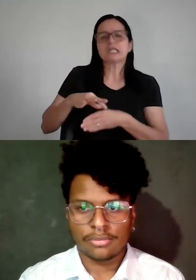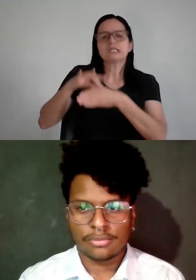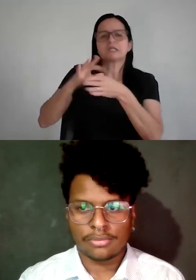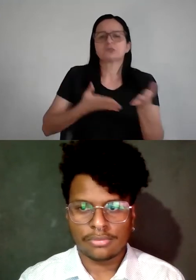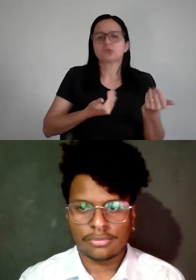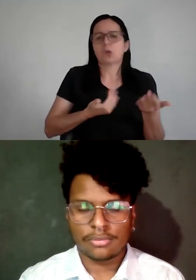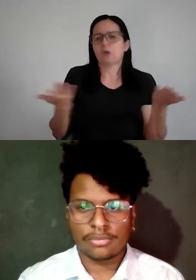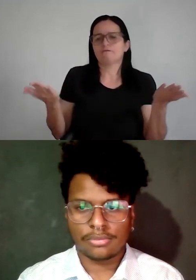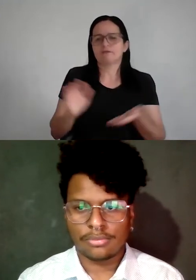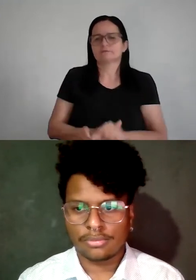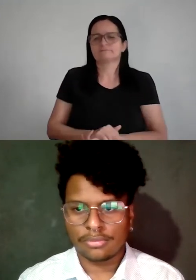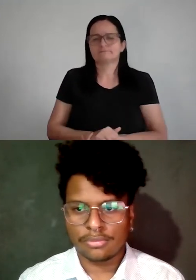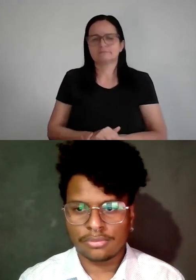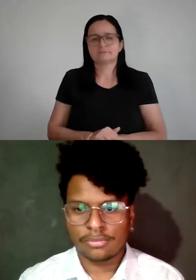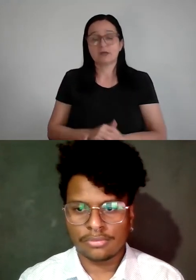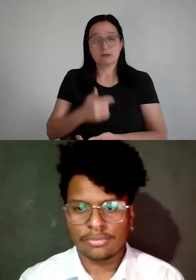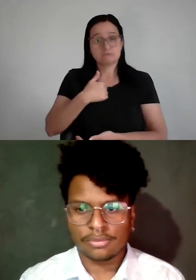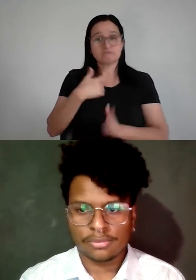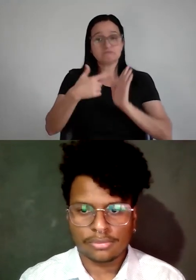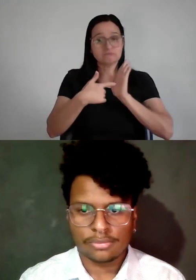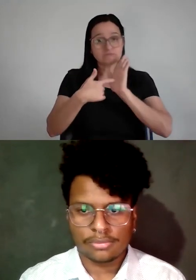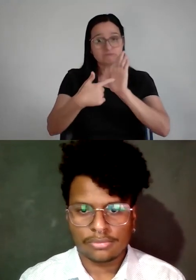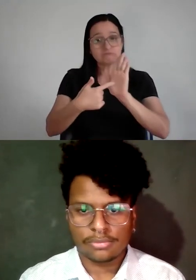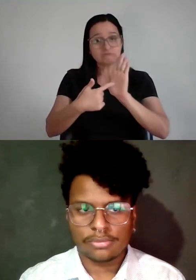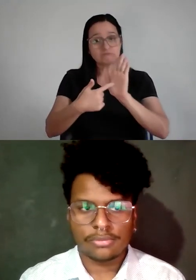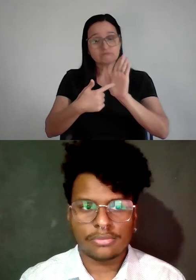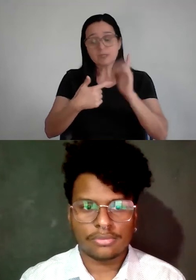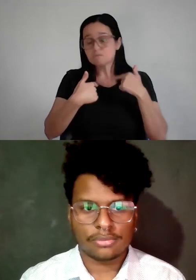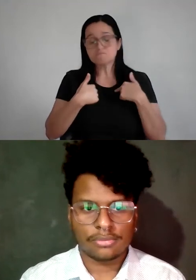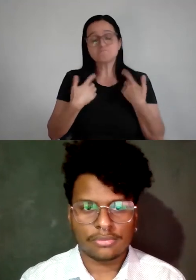se eu tô nessa posição, eu preciso mostrar para o mercado que essas coisas não me afetam.